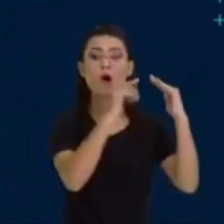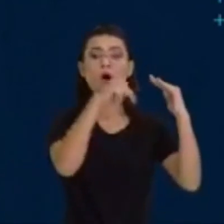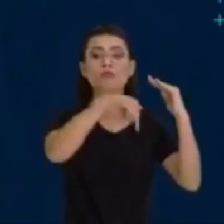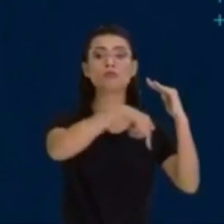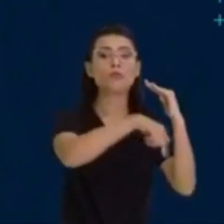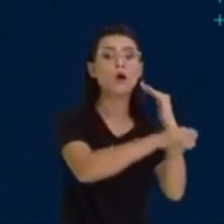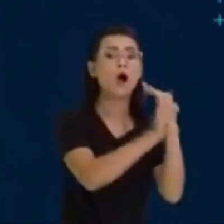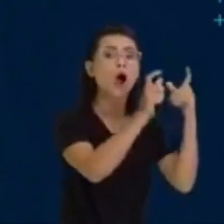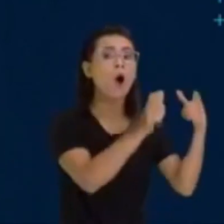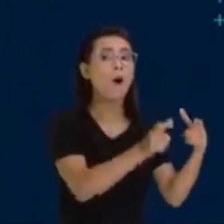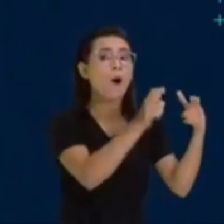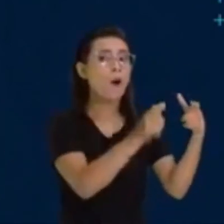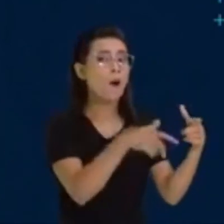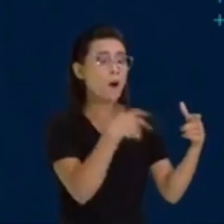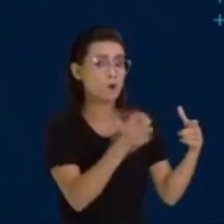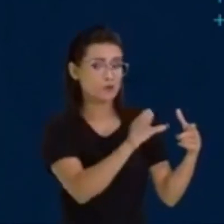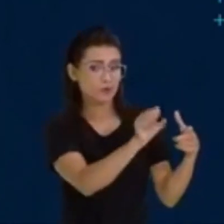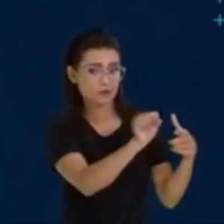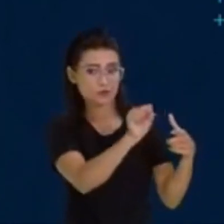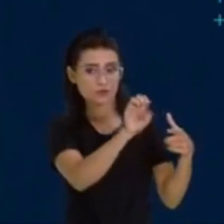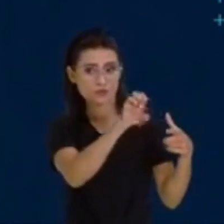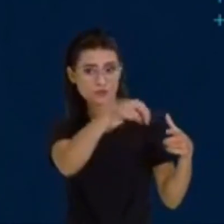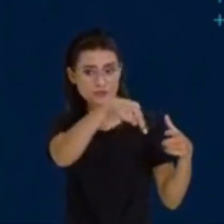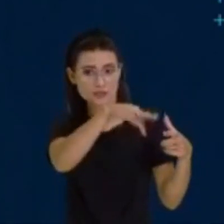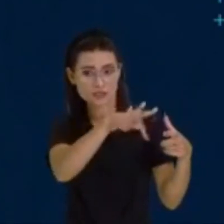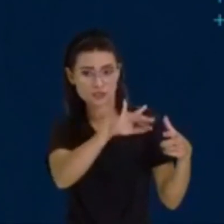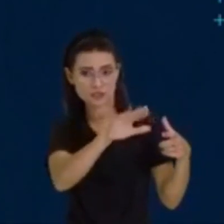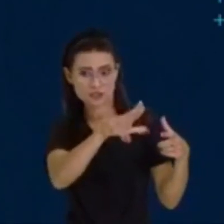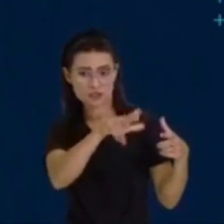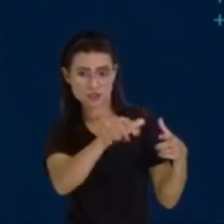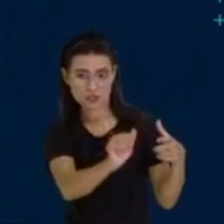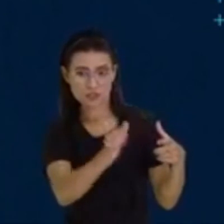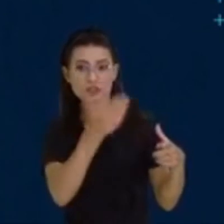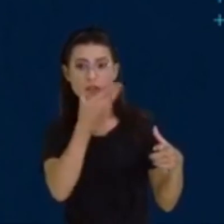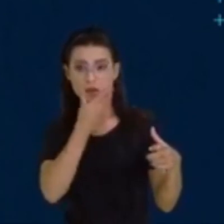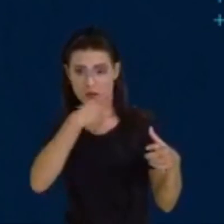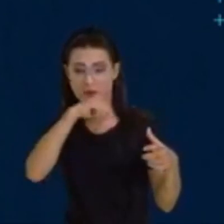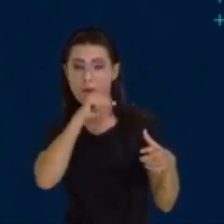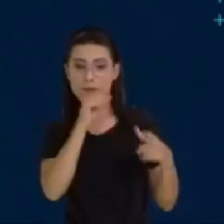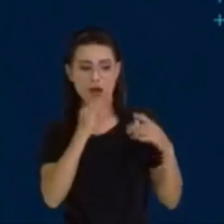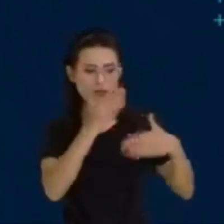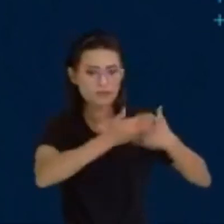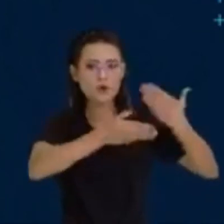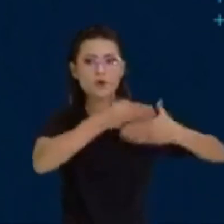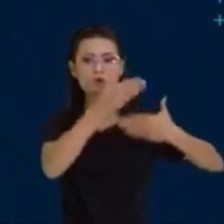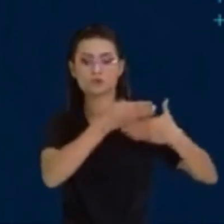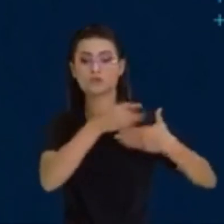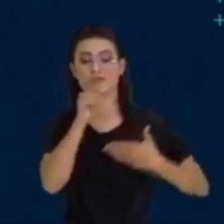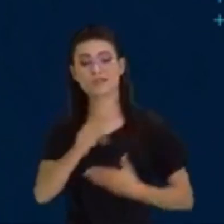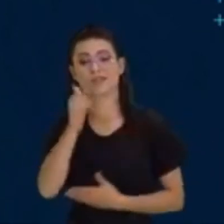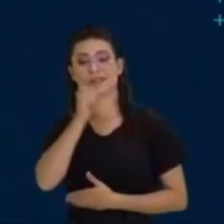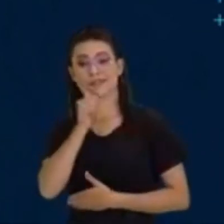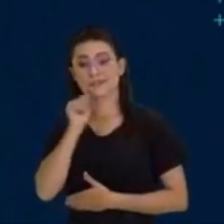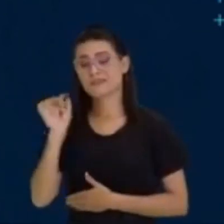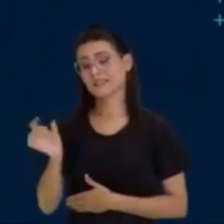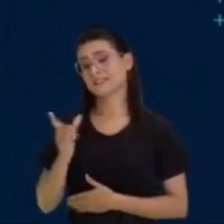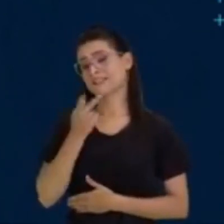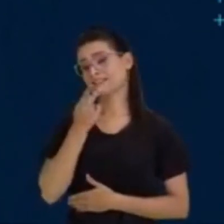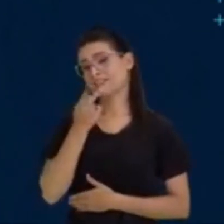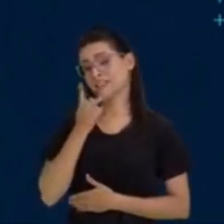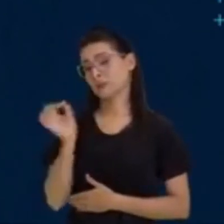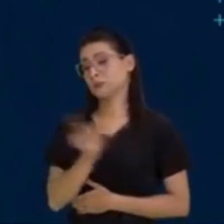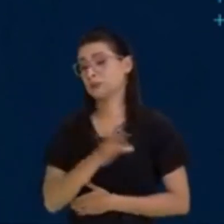eles. Porém, ficava afastada da casa onde moravam. Além disso, a menina disse que tinha medo de ir lá sozinha.